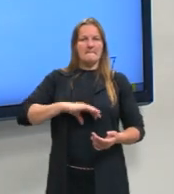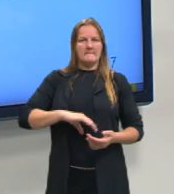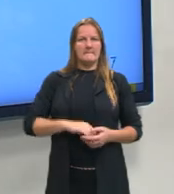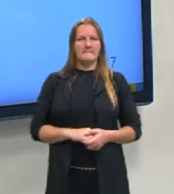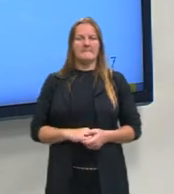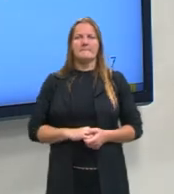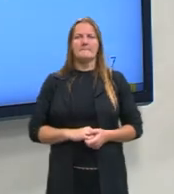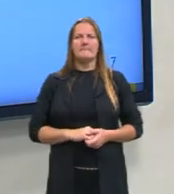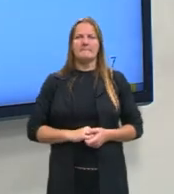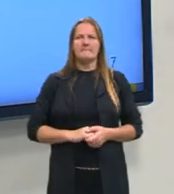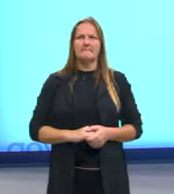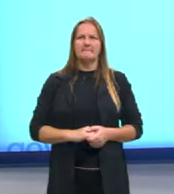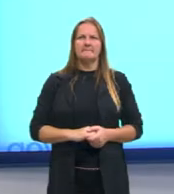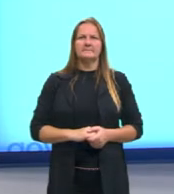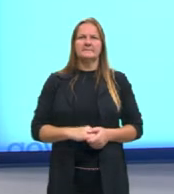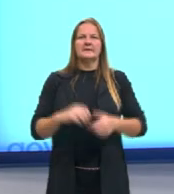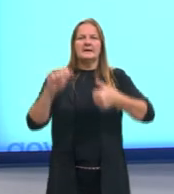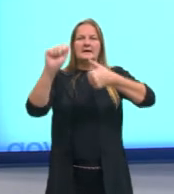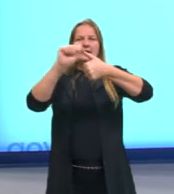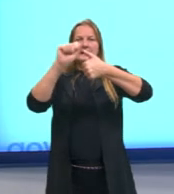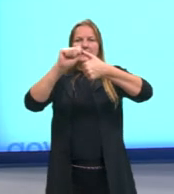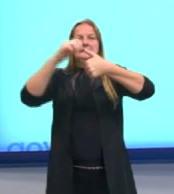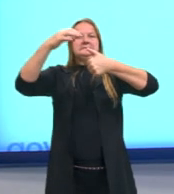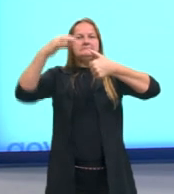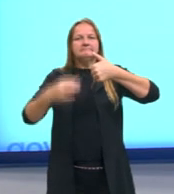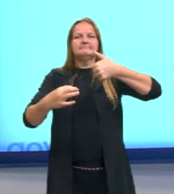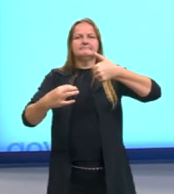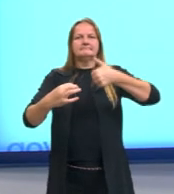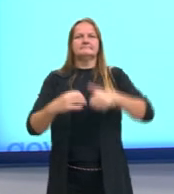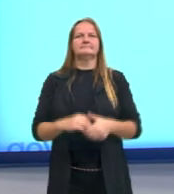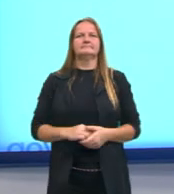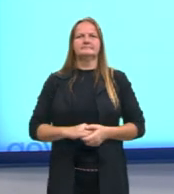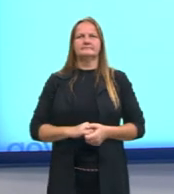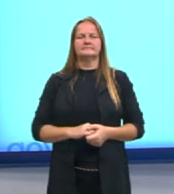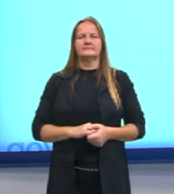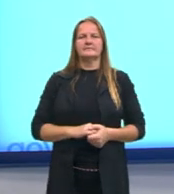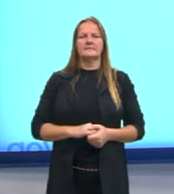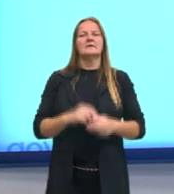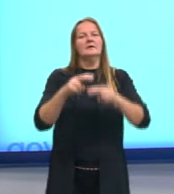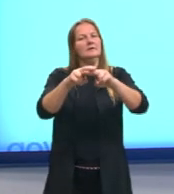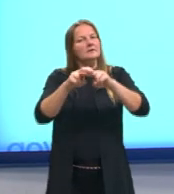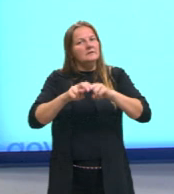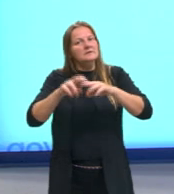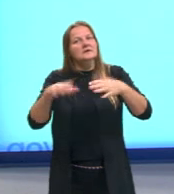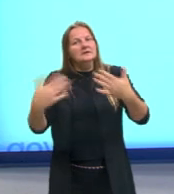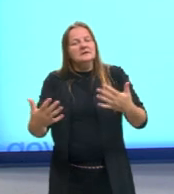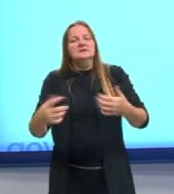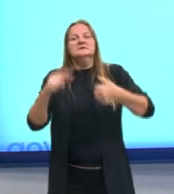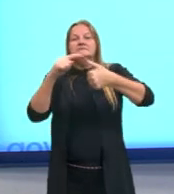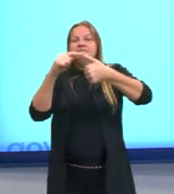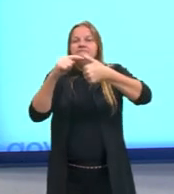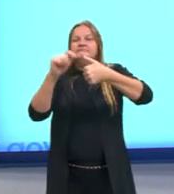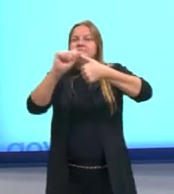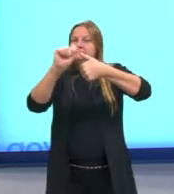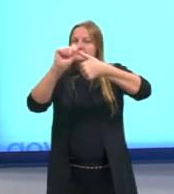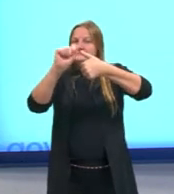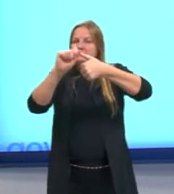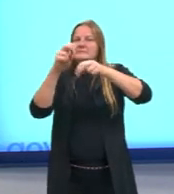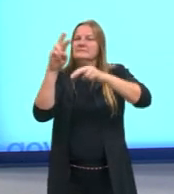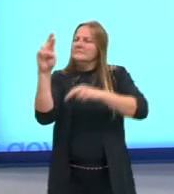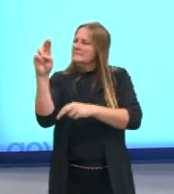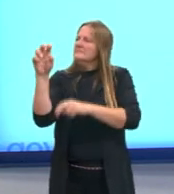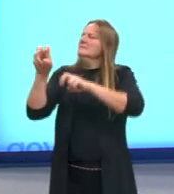aqui nessa questão, a letra A vai ser a nossa alternativa correta, exatamente porque é ela que fala sobre esse R